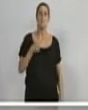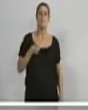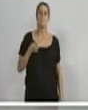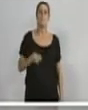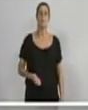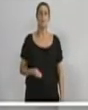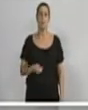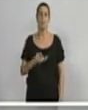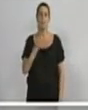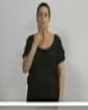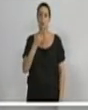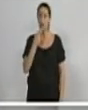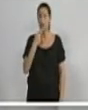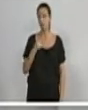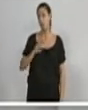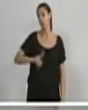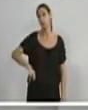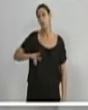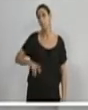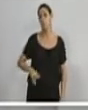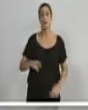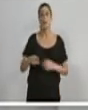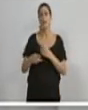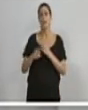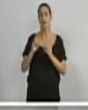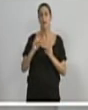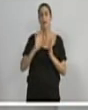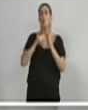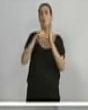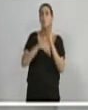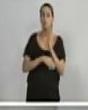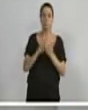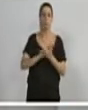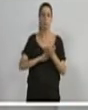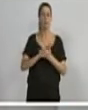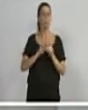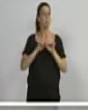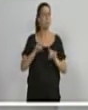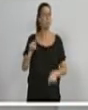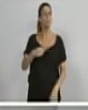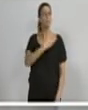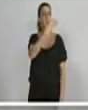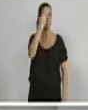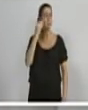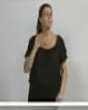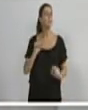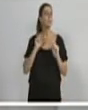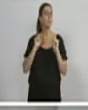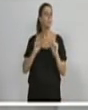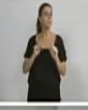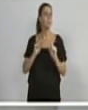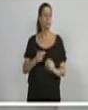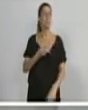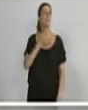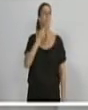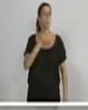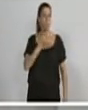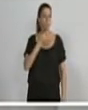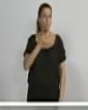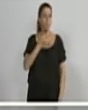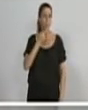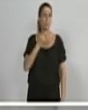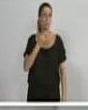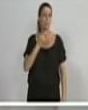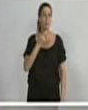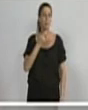todos os corruptos, o que não é verdade. V. Exª também esquece, na falação que faz, de dizer que